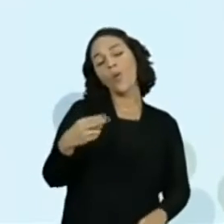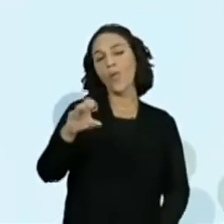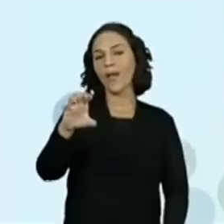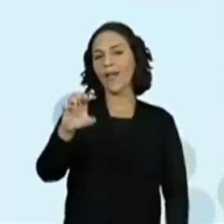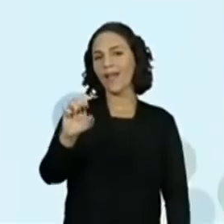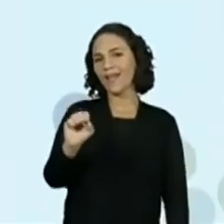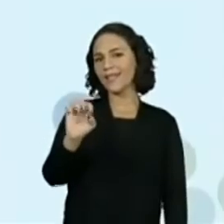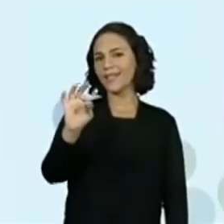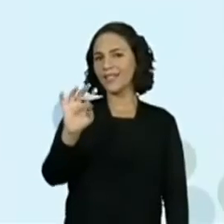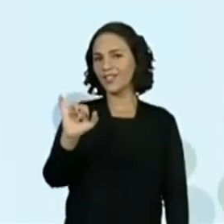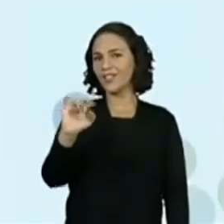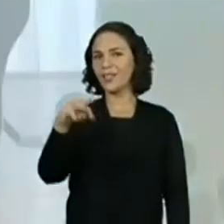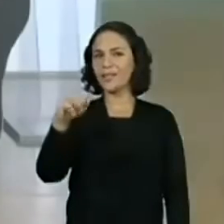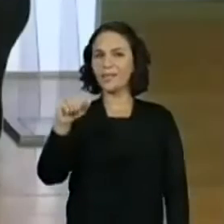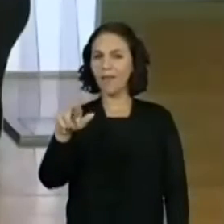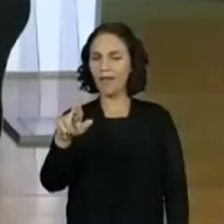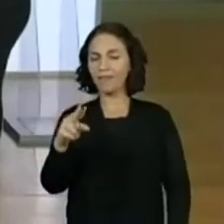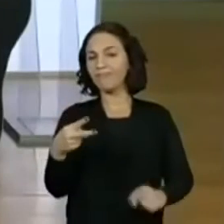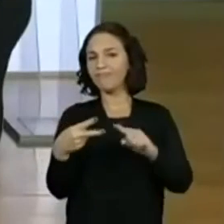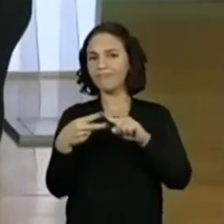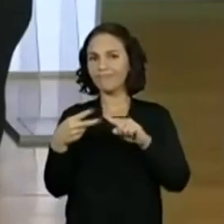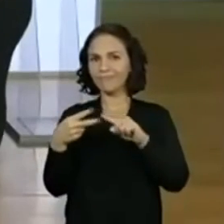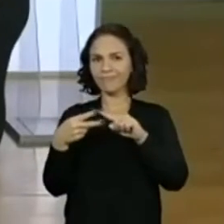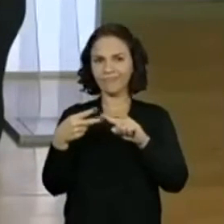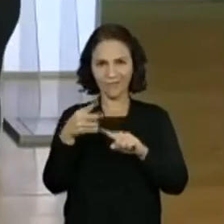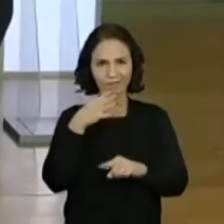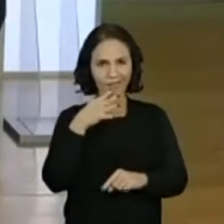Conta aí para a gente. Olha, muita gente dando bom dia.